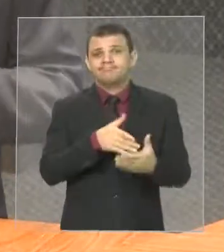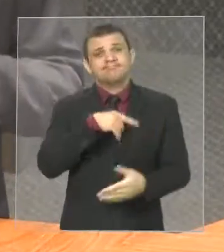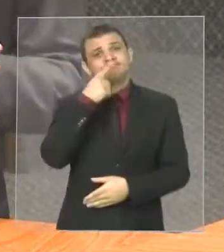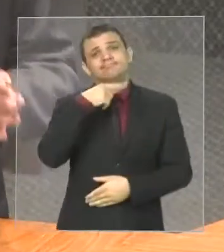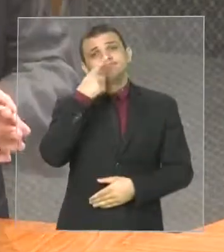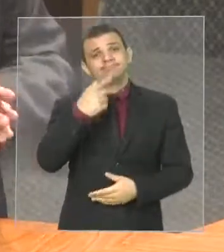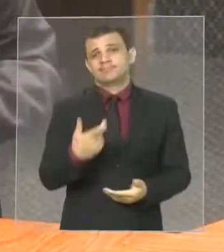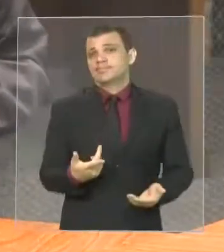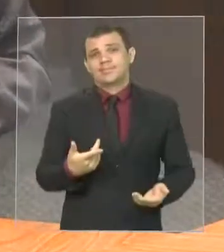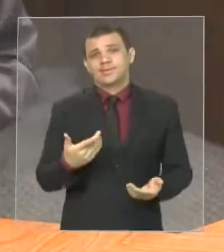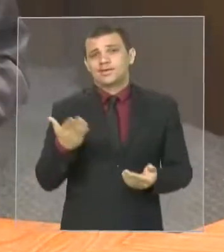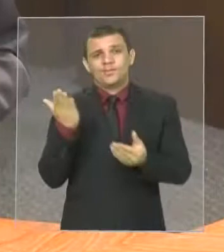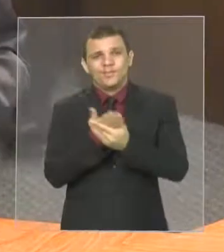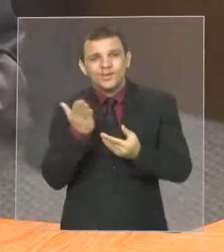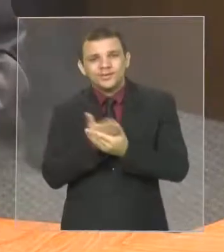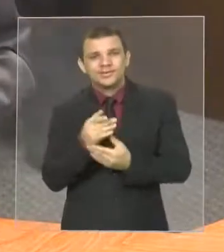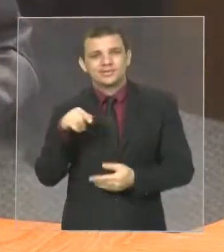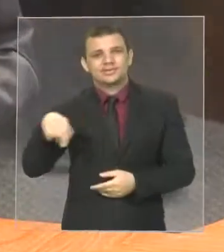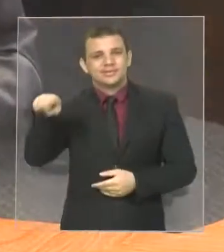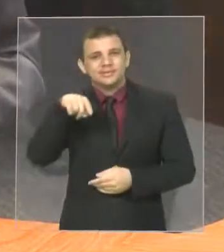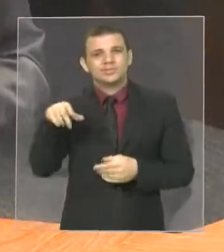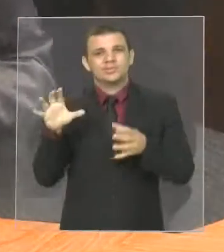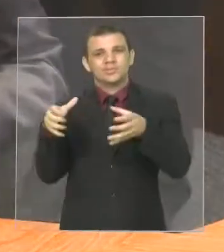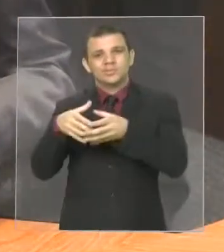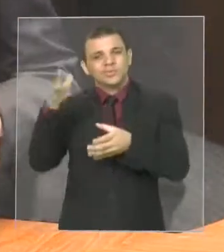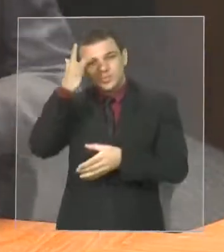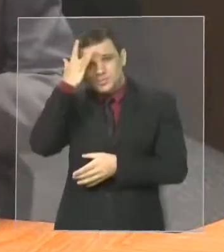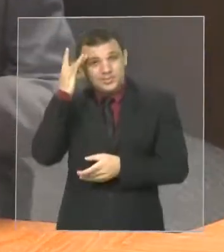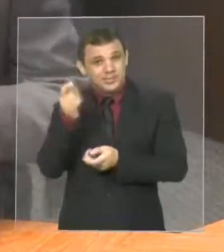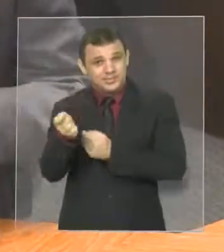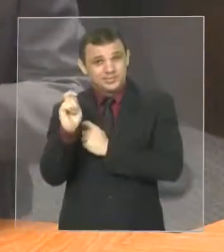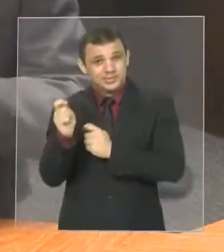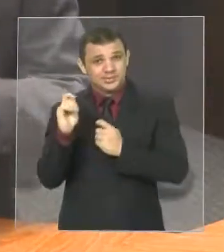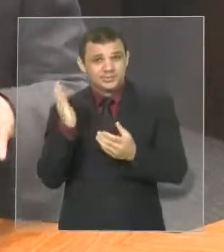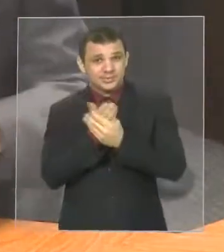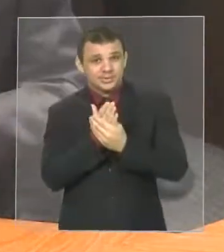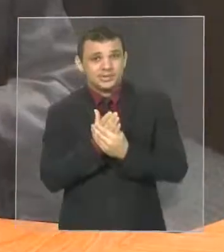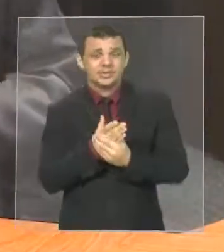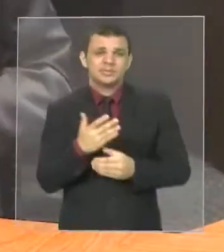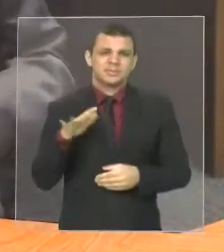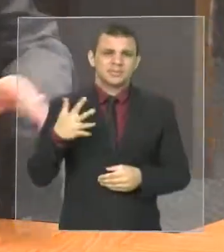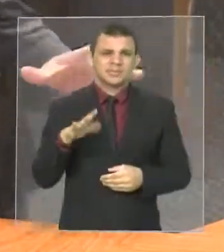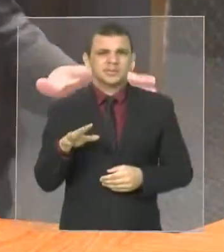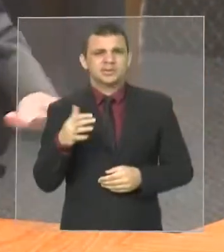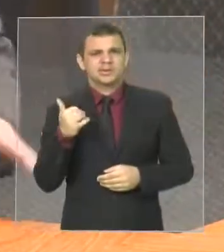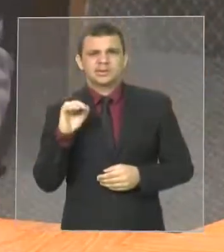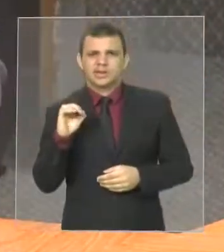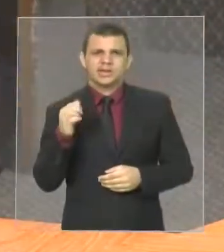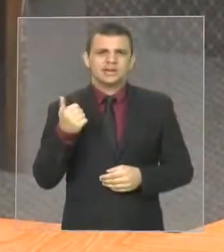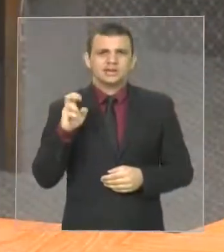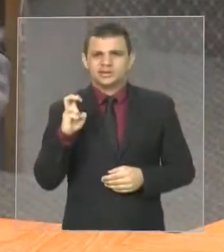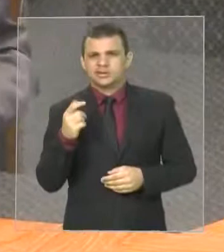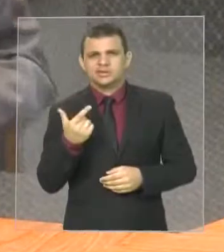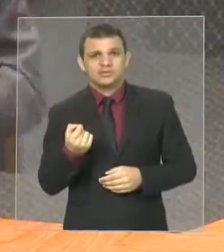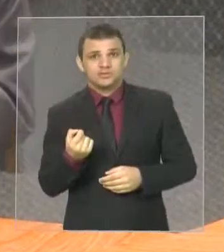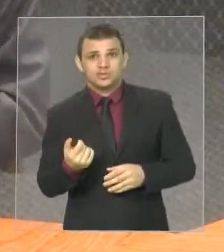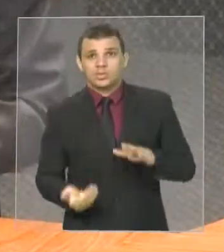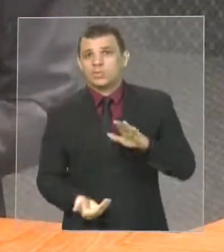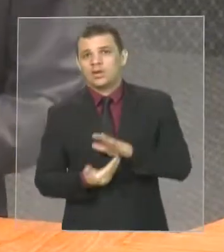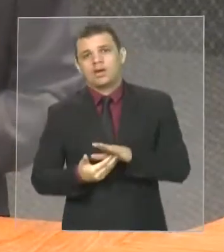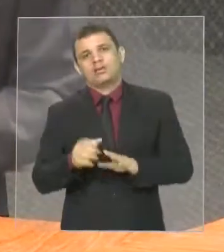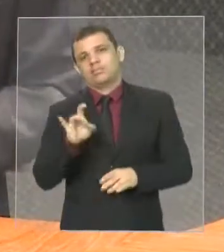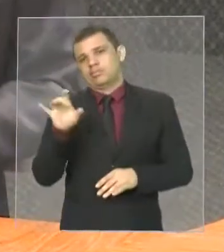processos dos pescadores. Estimaram, parece que, 10 a 15, 20 processos no máximo de cada